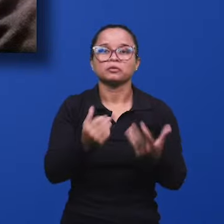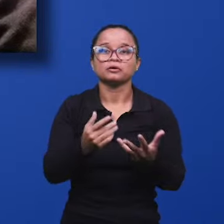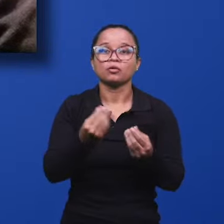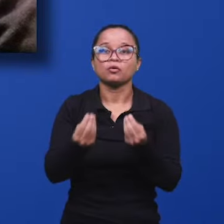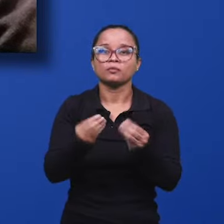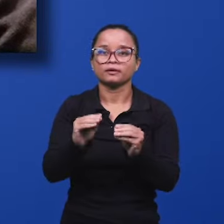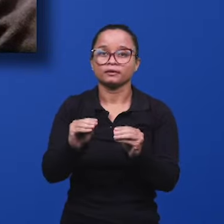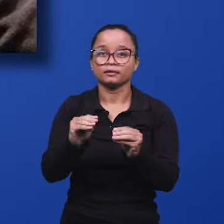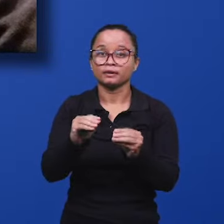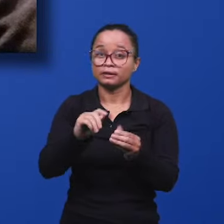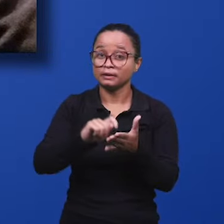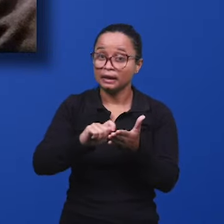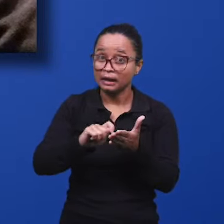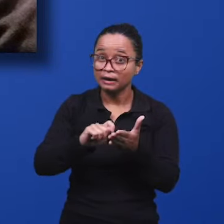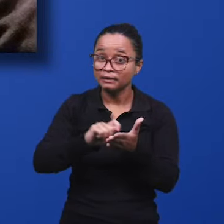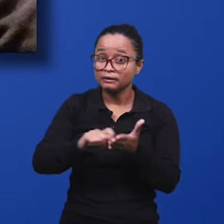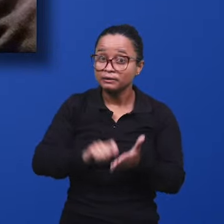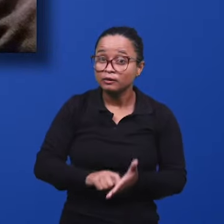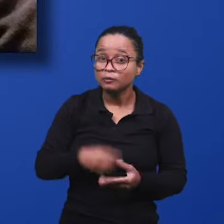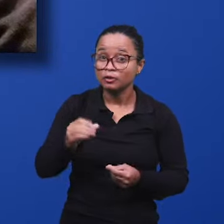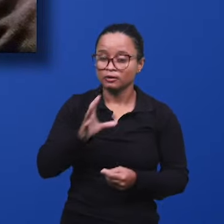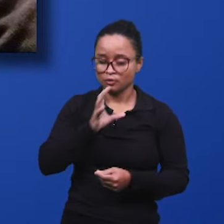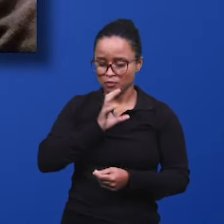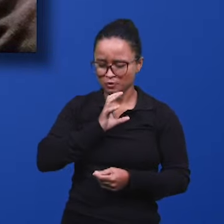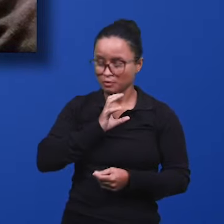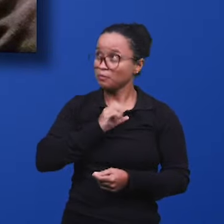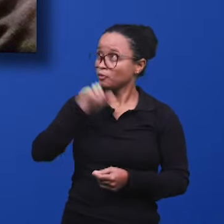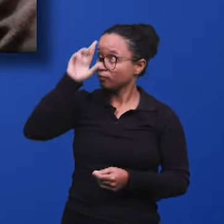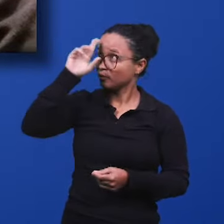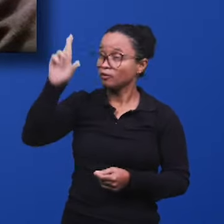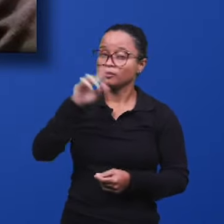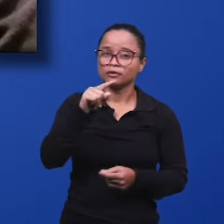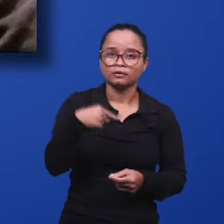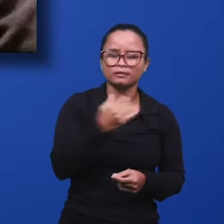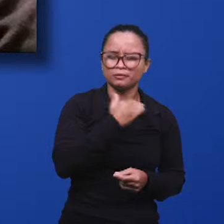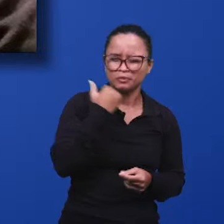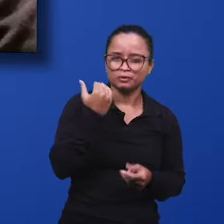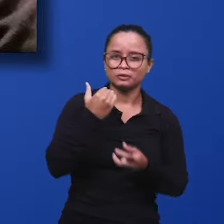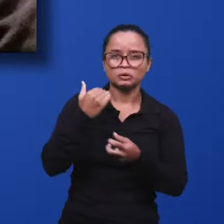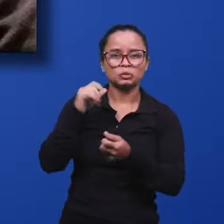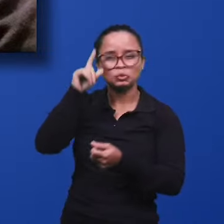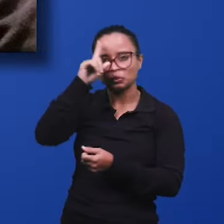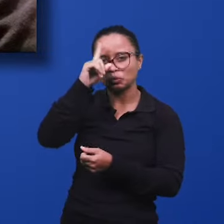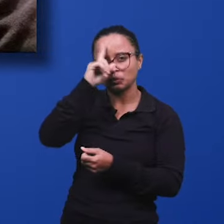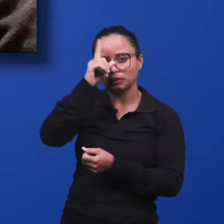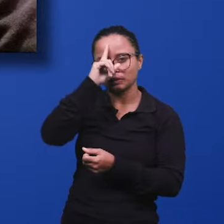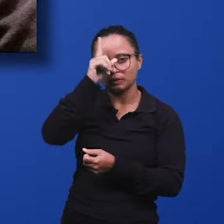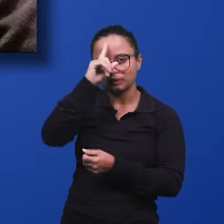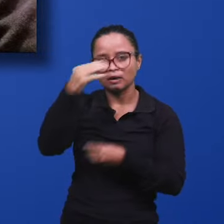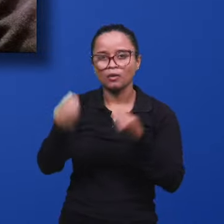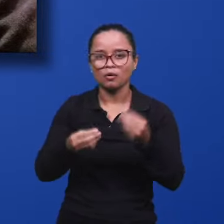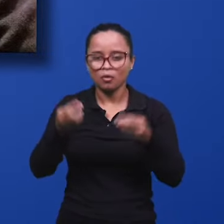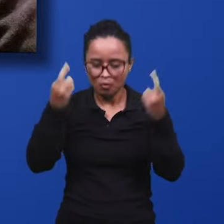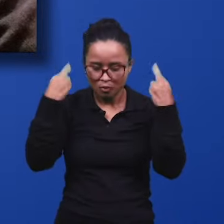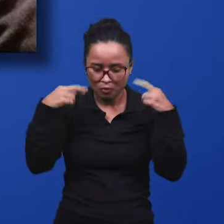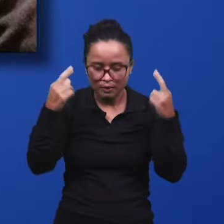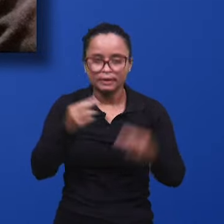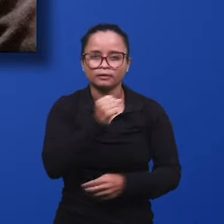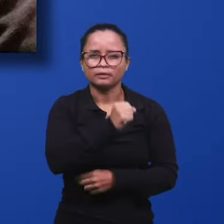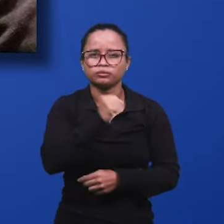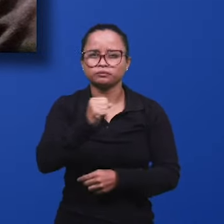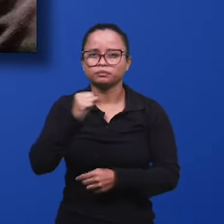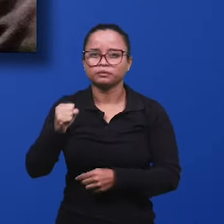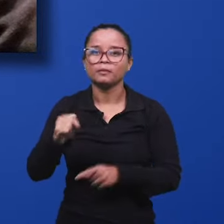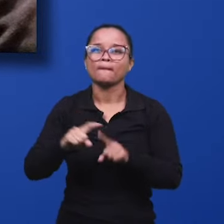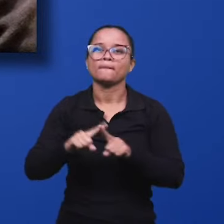Como está escrito, por amor de ti somos entregues à morte todo dia, fomos reputados como ovelhas para o matadouro, mas em todas